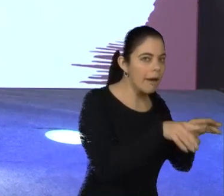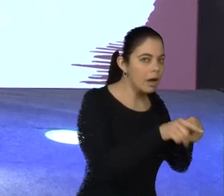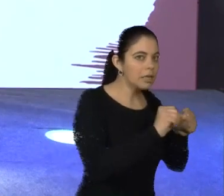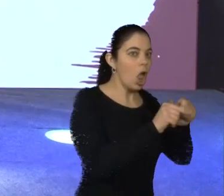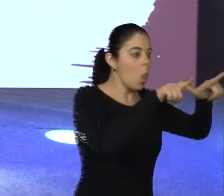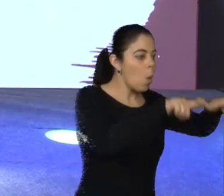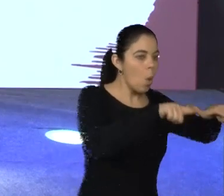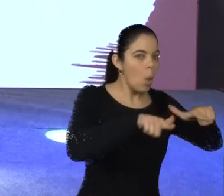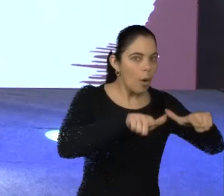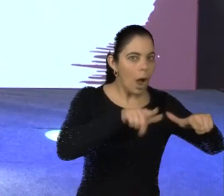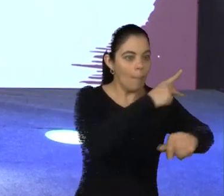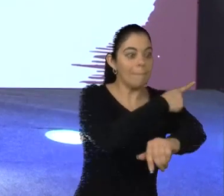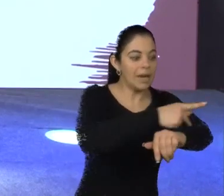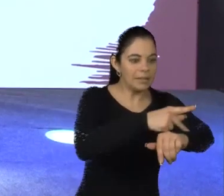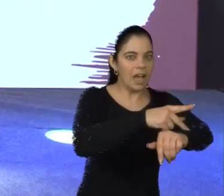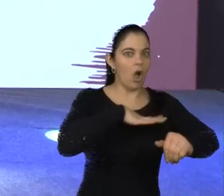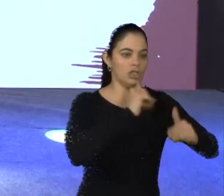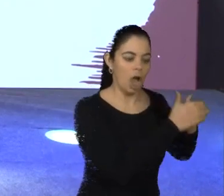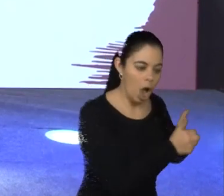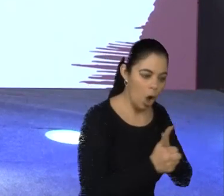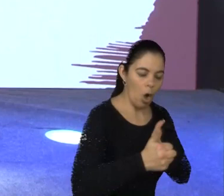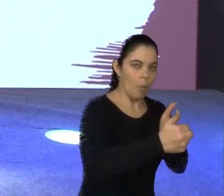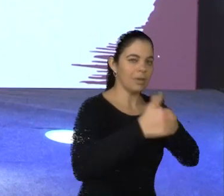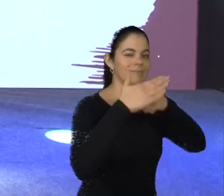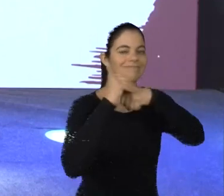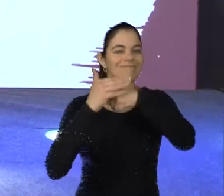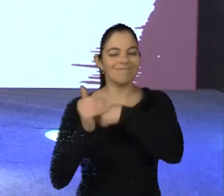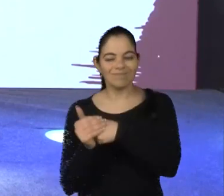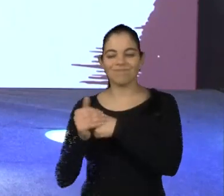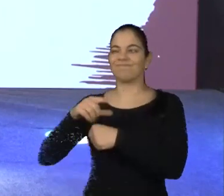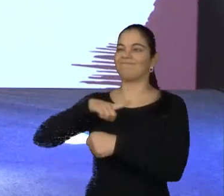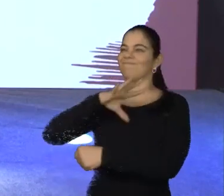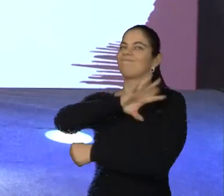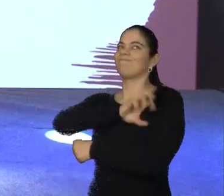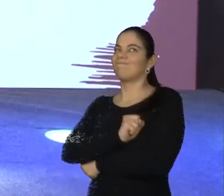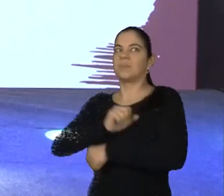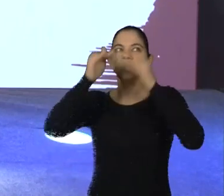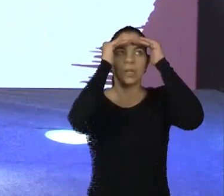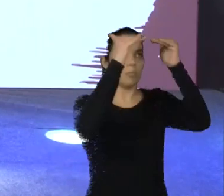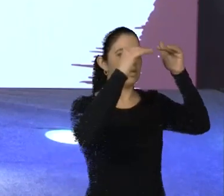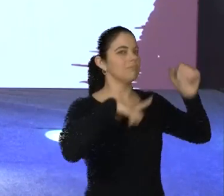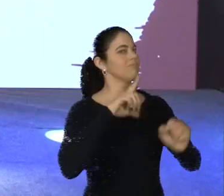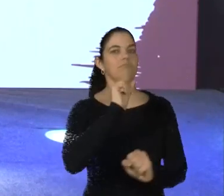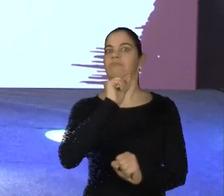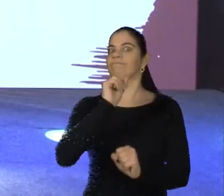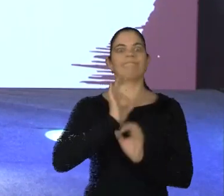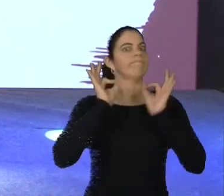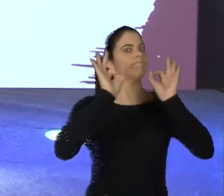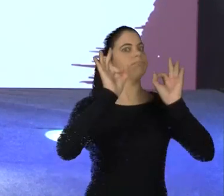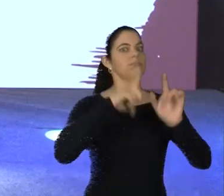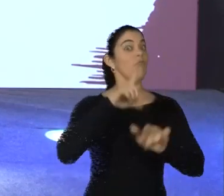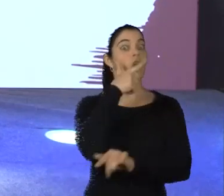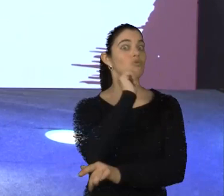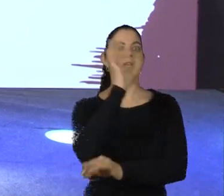colocado dentro do processo pedagógico, acompanhado com amor, carinho, respeito, talvez ele não chegue em todo o seu esplendor. Por isso,